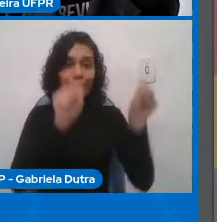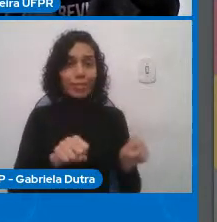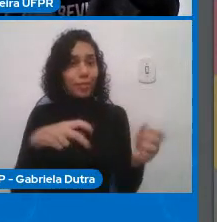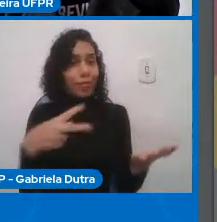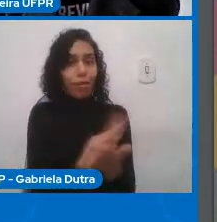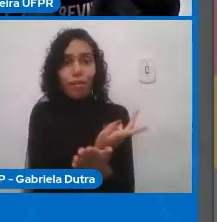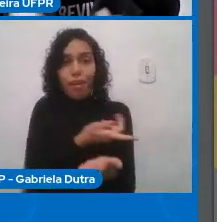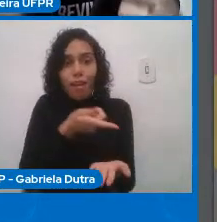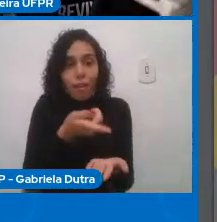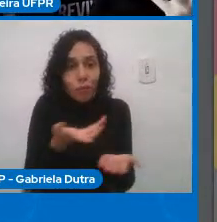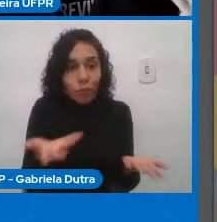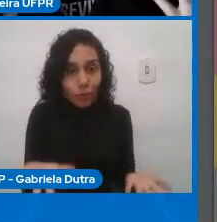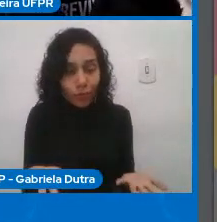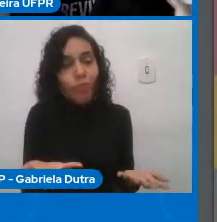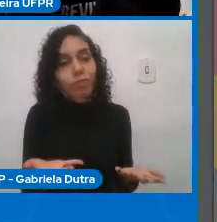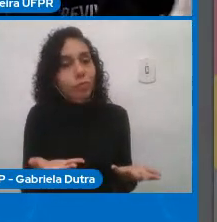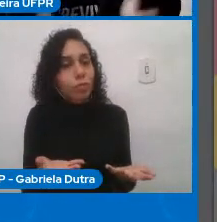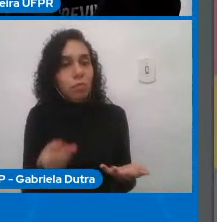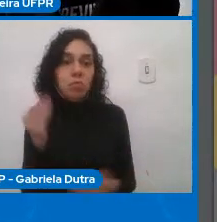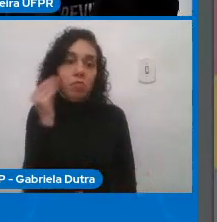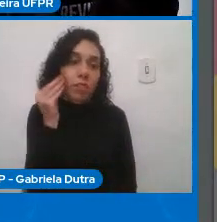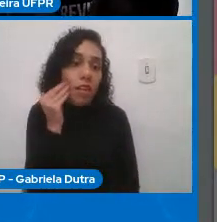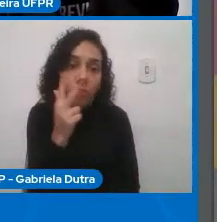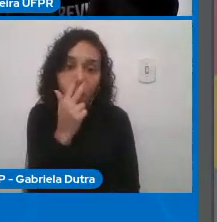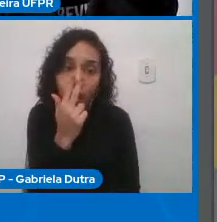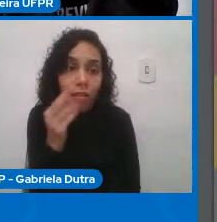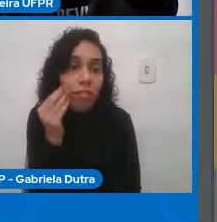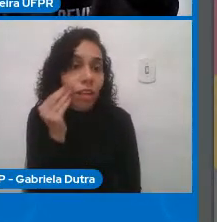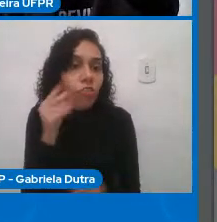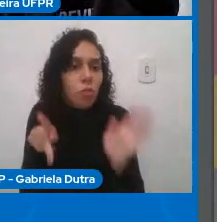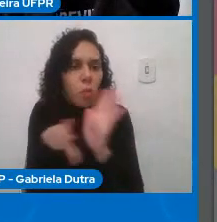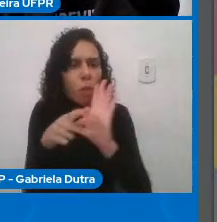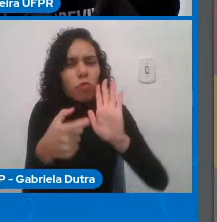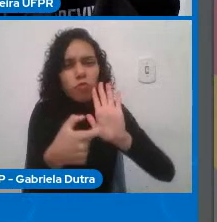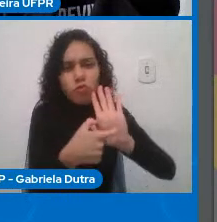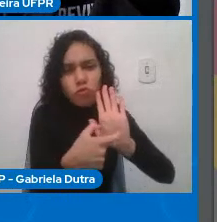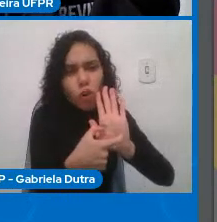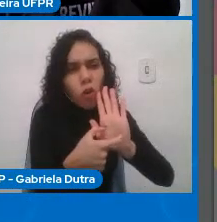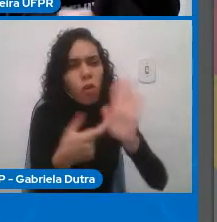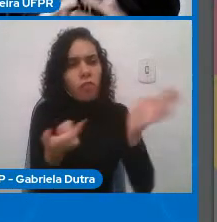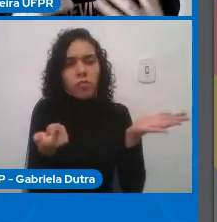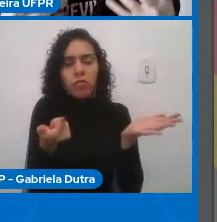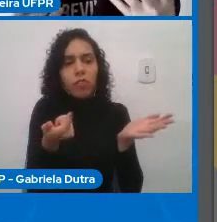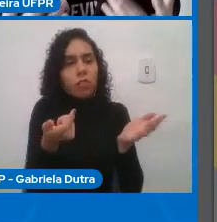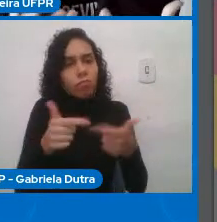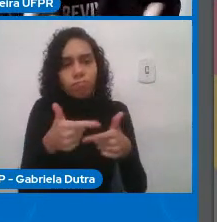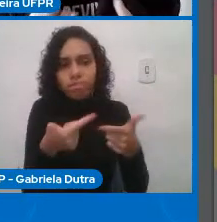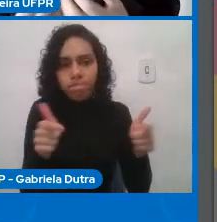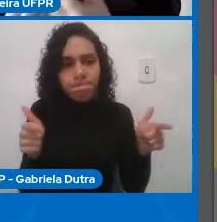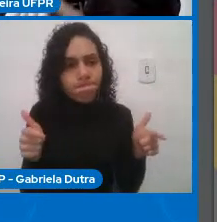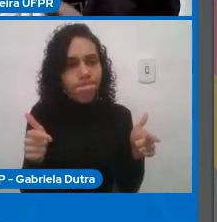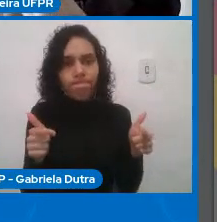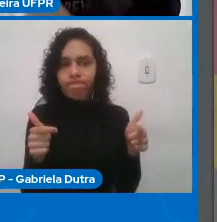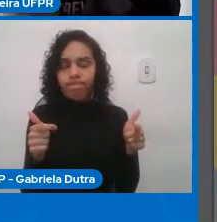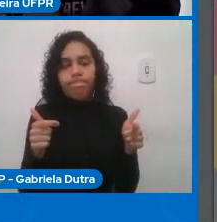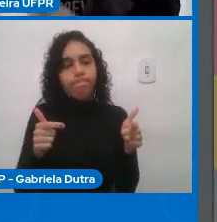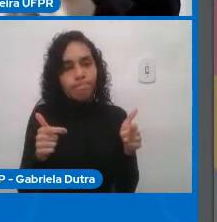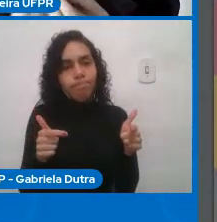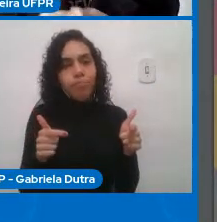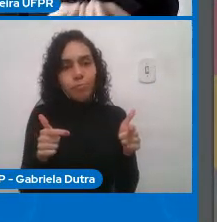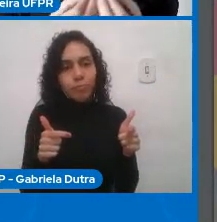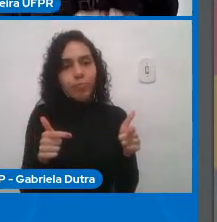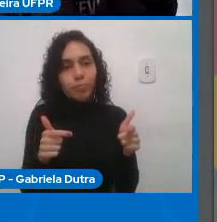mínimo de teste de software, de teste de interface e que não refletia um mínimo de